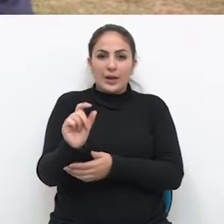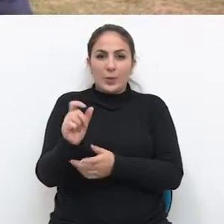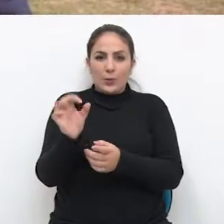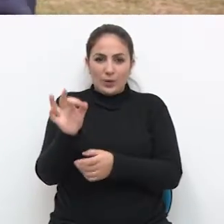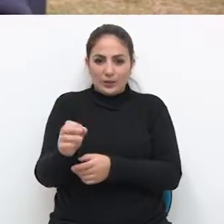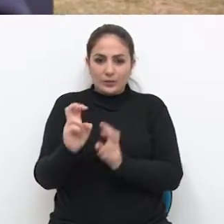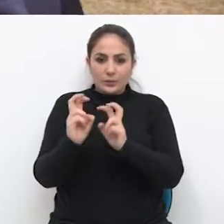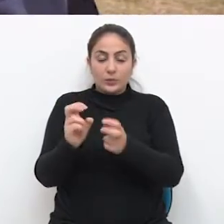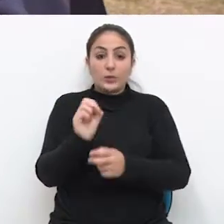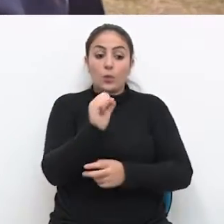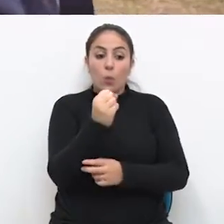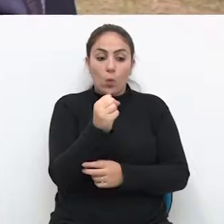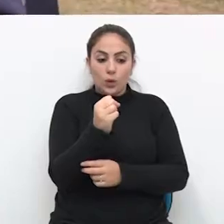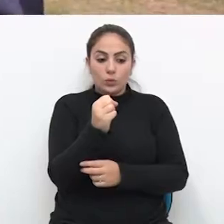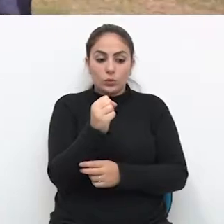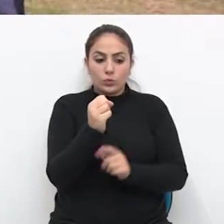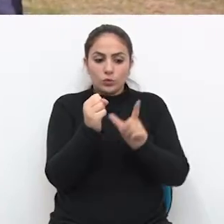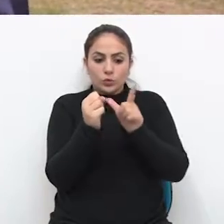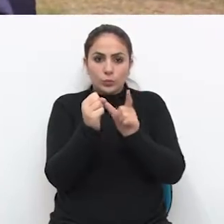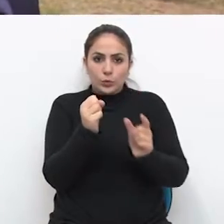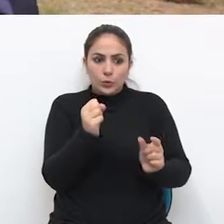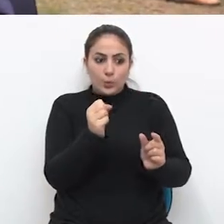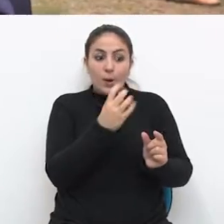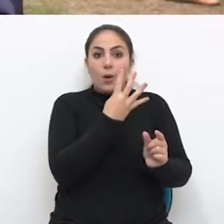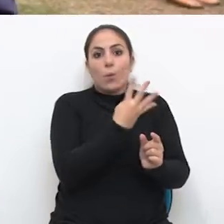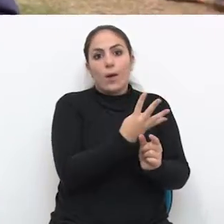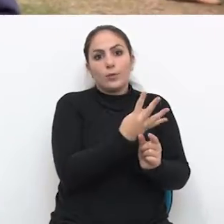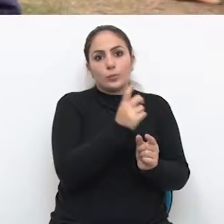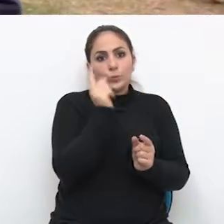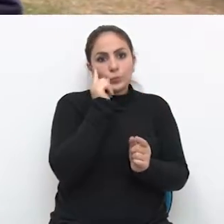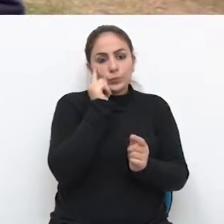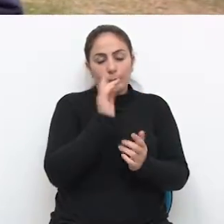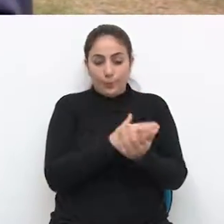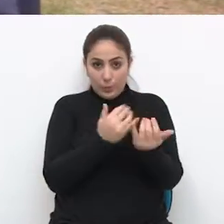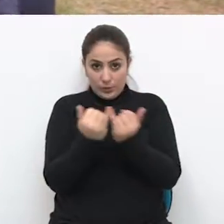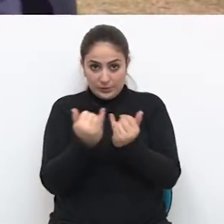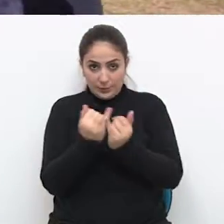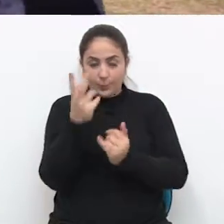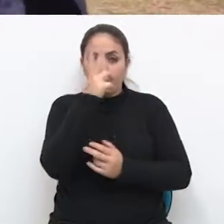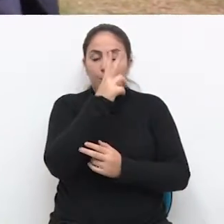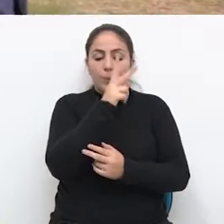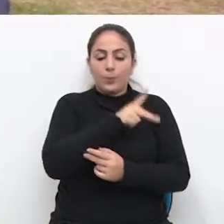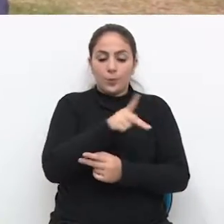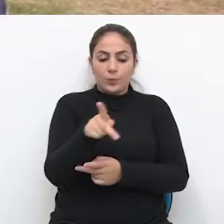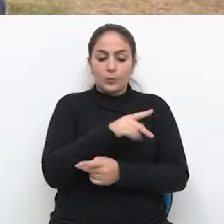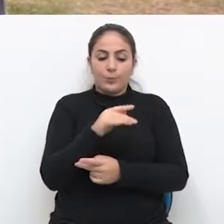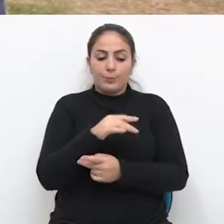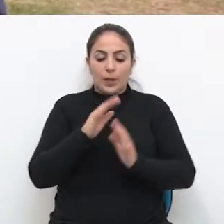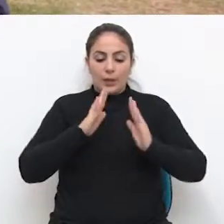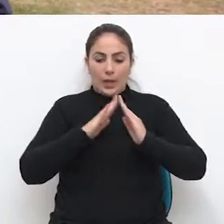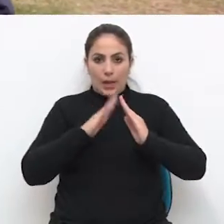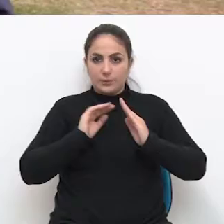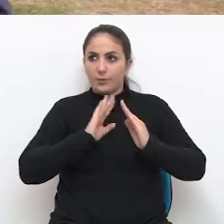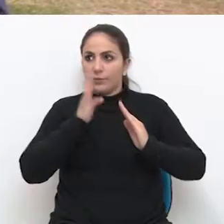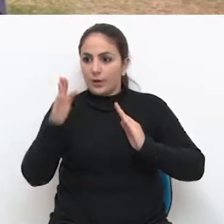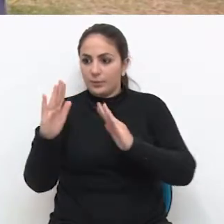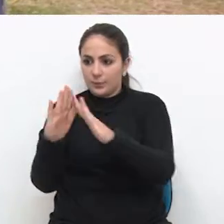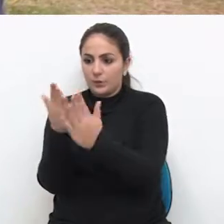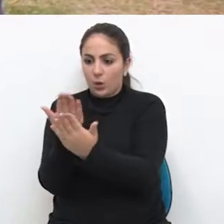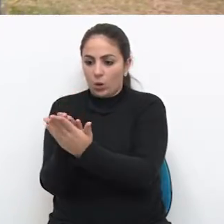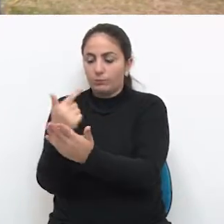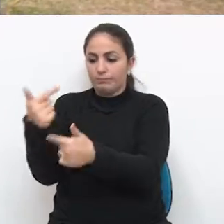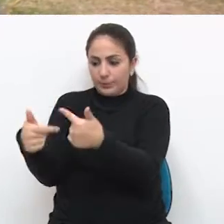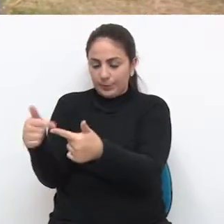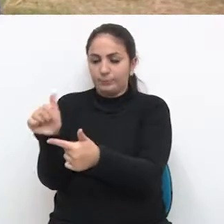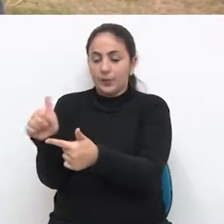oito para quatro diários. O que isso ocorre? Por exemplo, um professor sai de casa, vai até uma unidade, ele presta